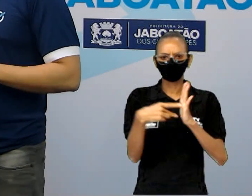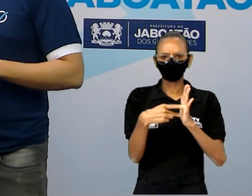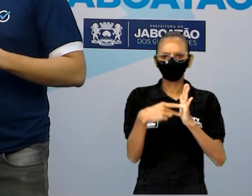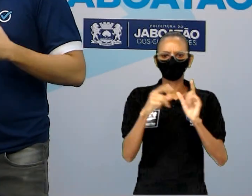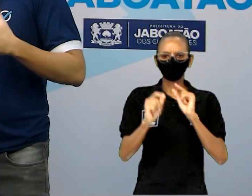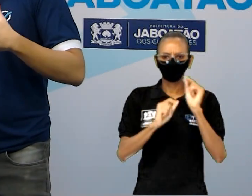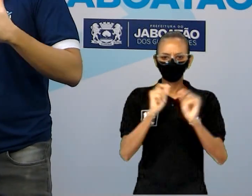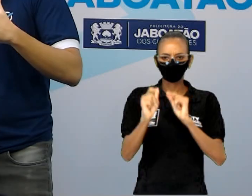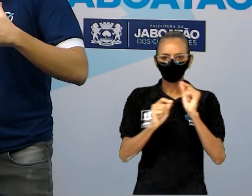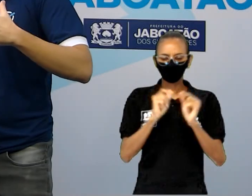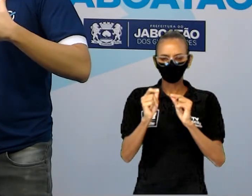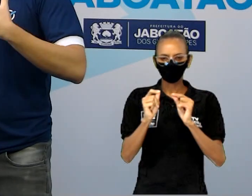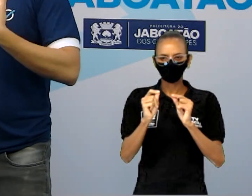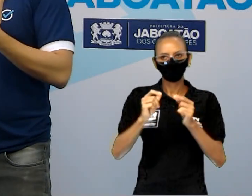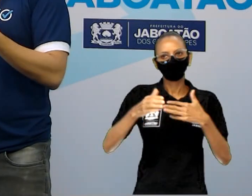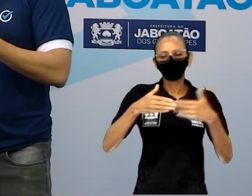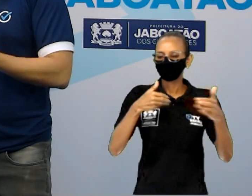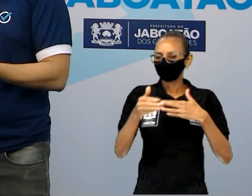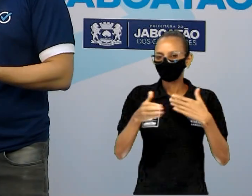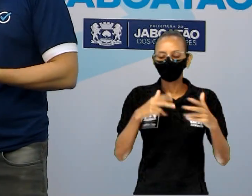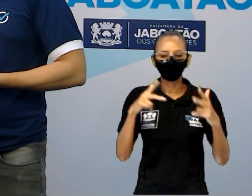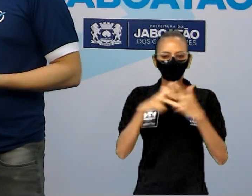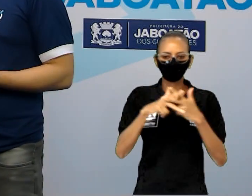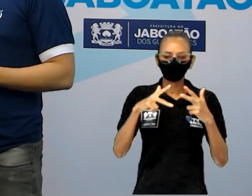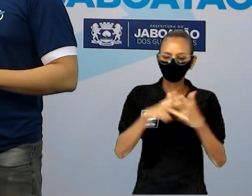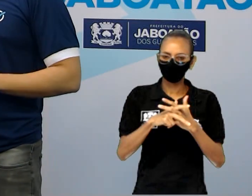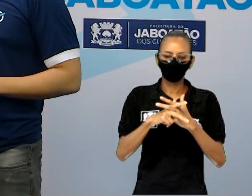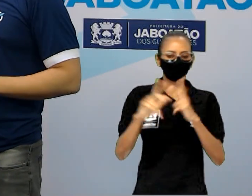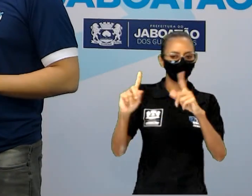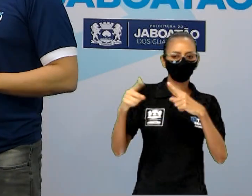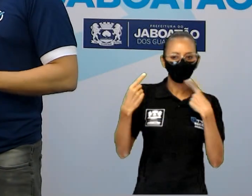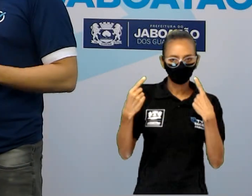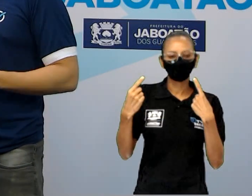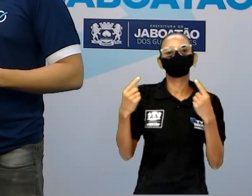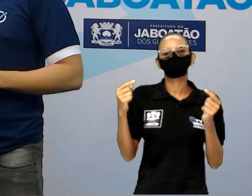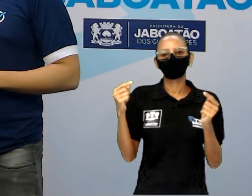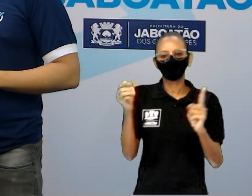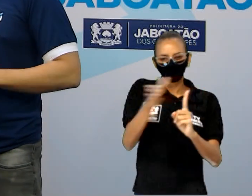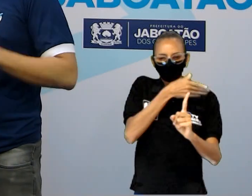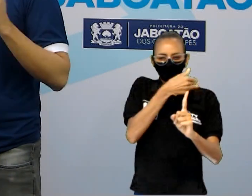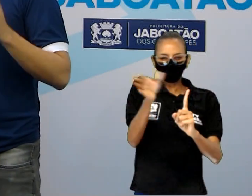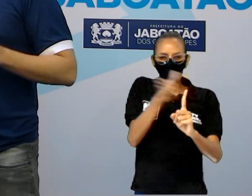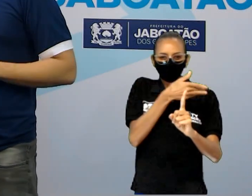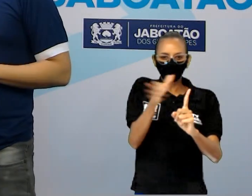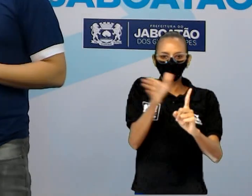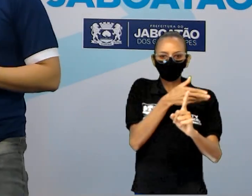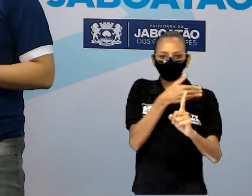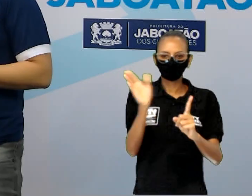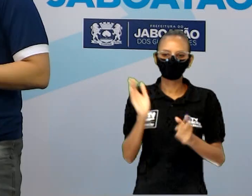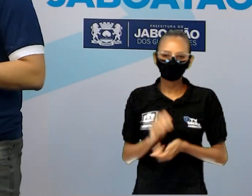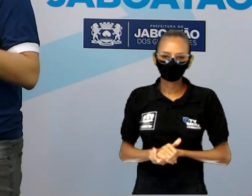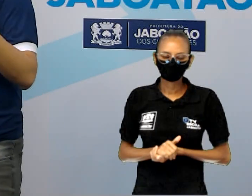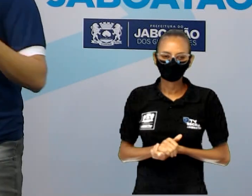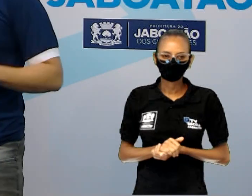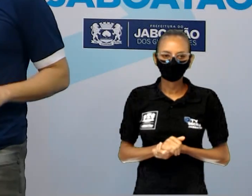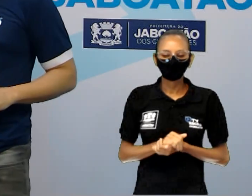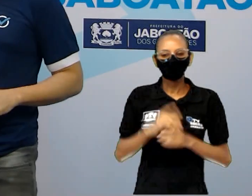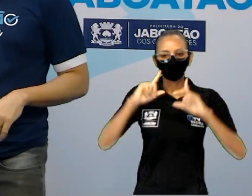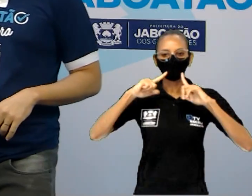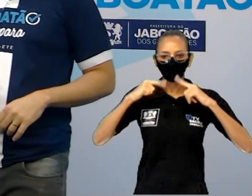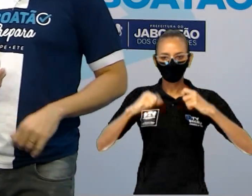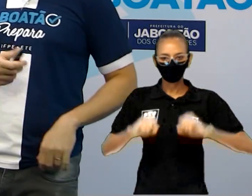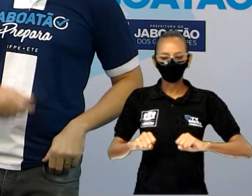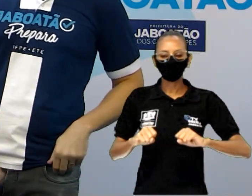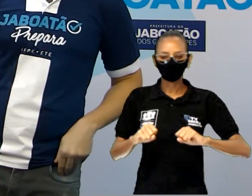indica qualquer tipo de briga qualquer tipo de contrariedade isso aí vai ser resolvido no tapa literalmente. Então essa é a linguagem do futebol de rua.